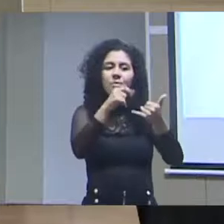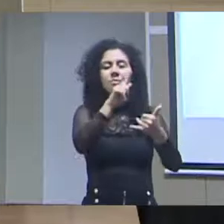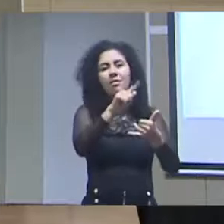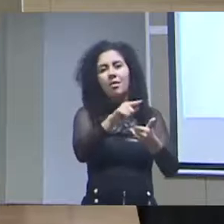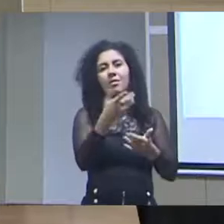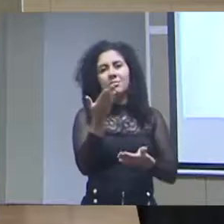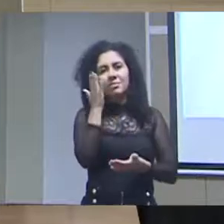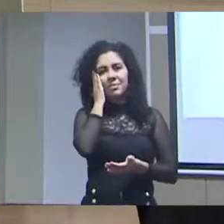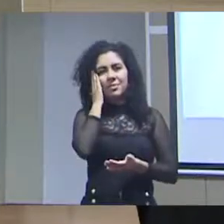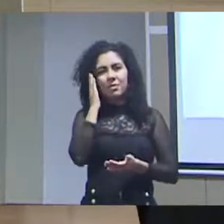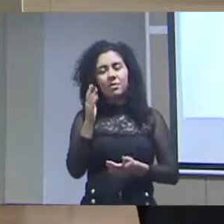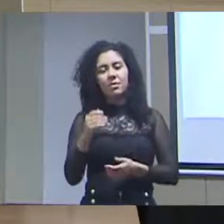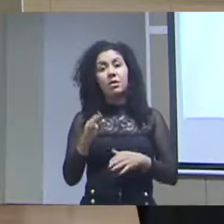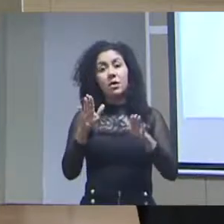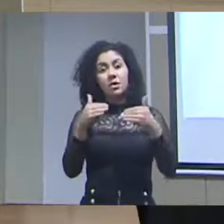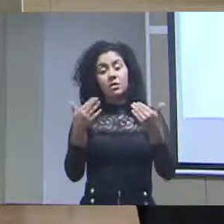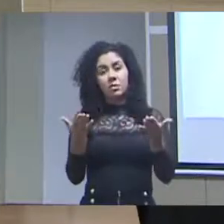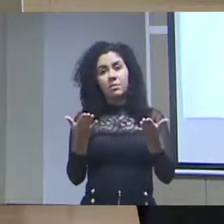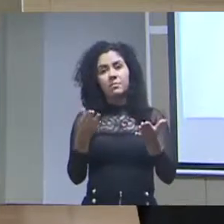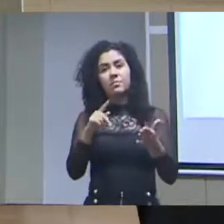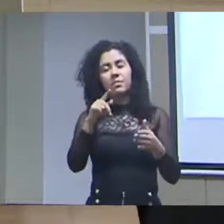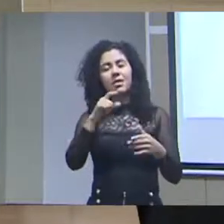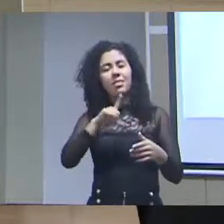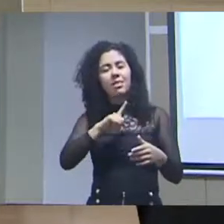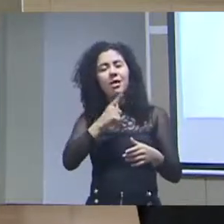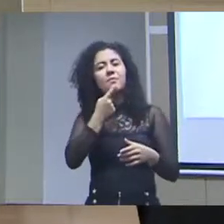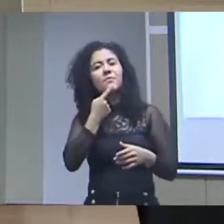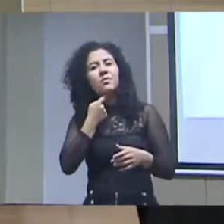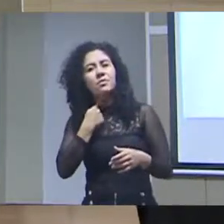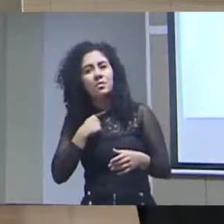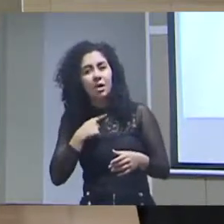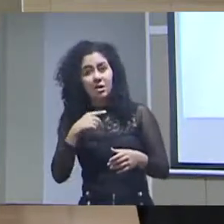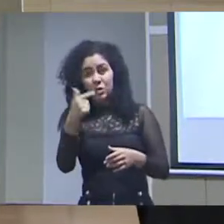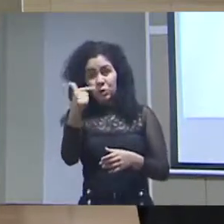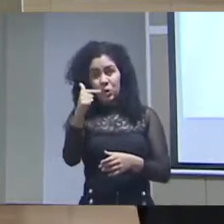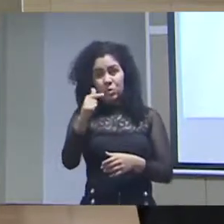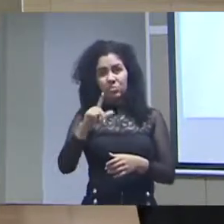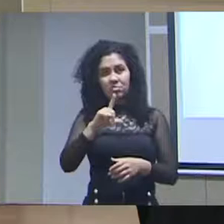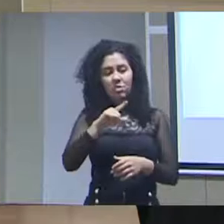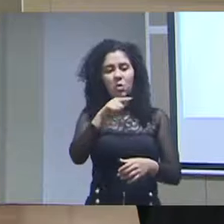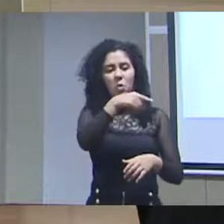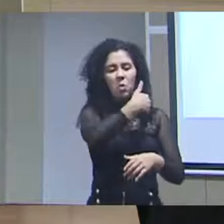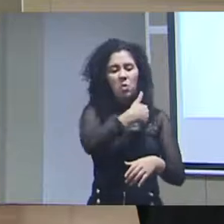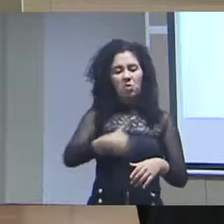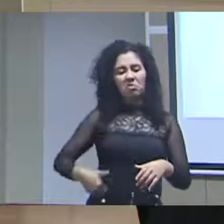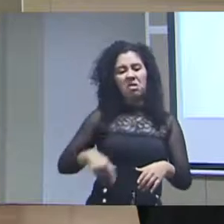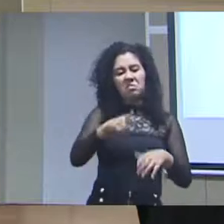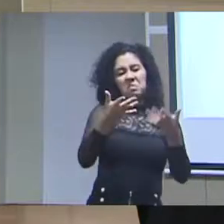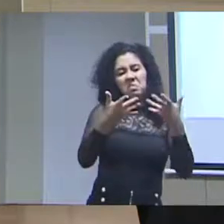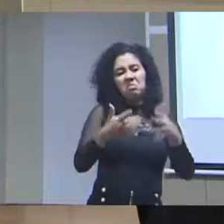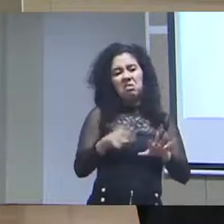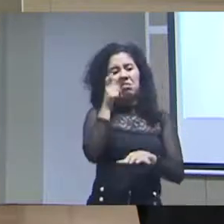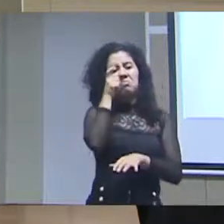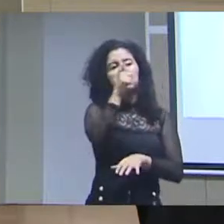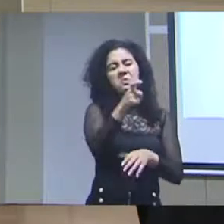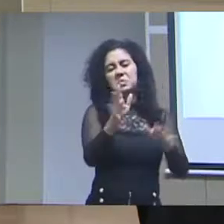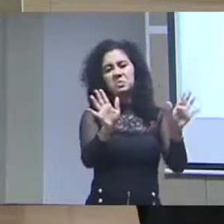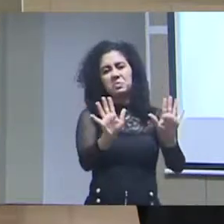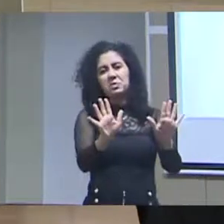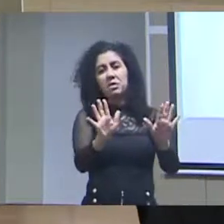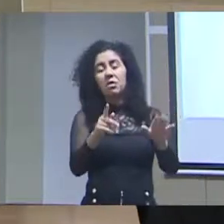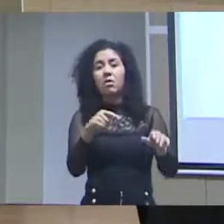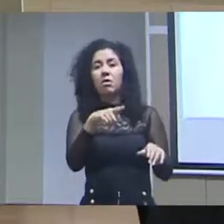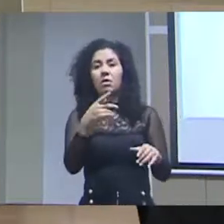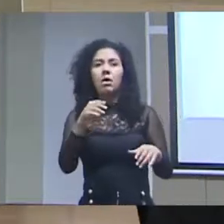Quando essa vontade não estiver presente no governo, por exemplo, talvez o governo, por questões próprias, não